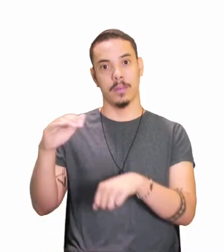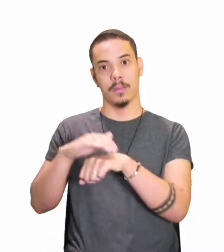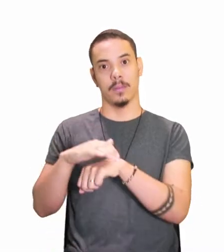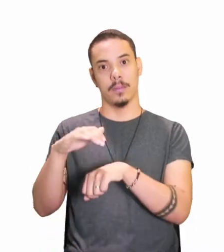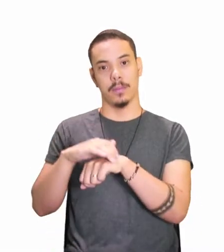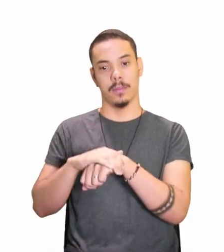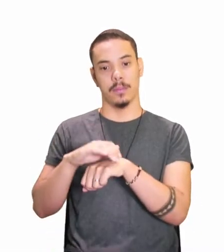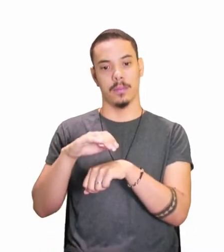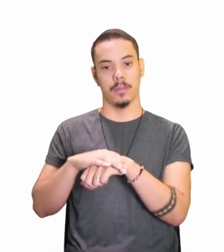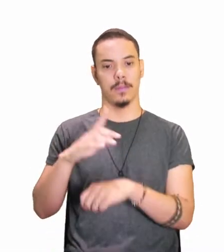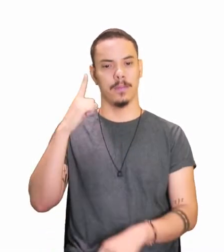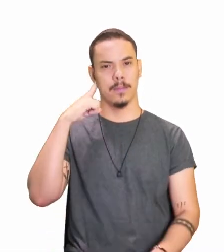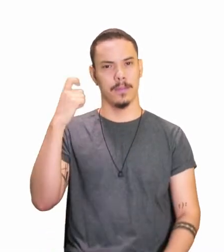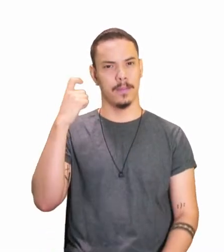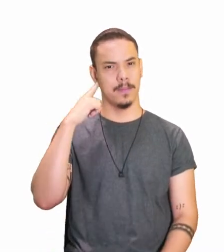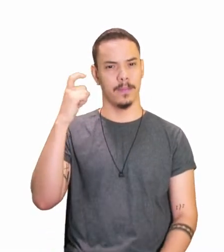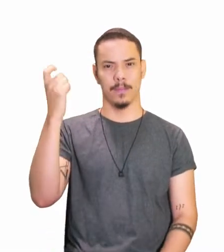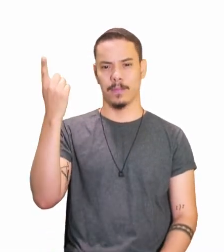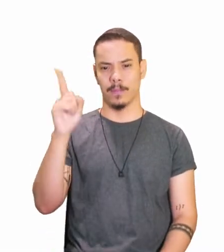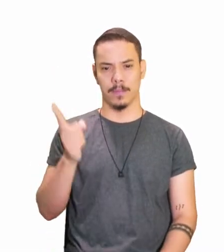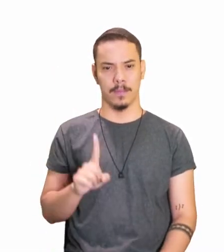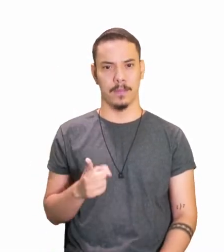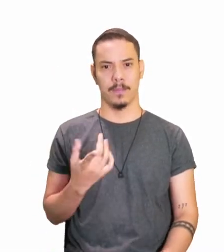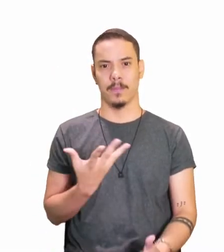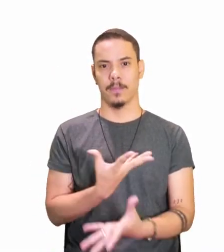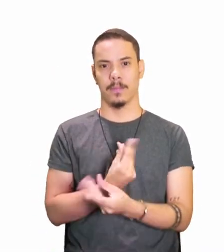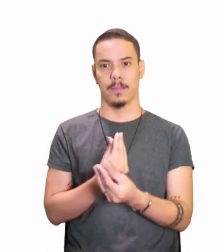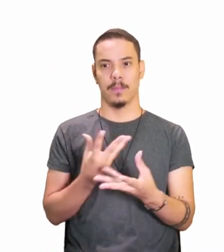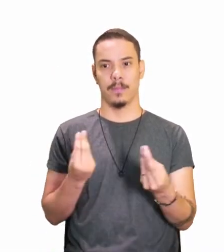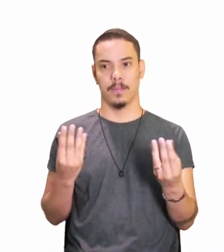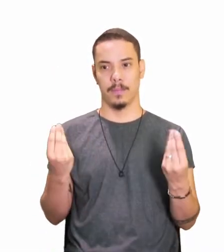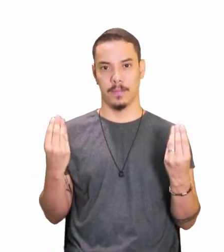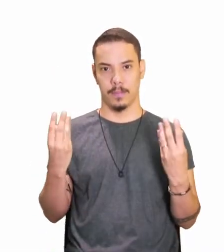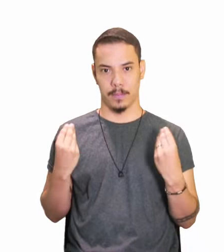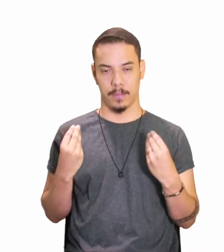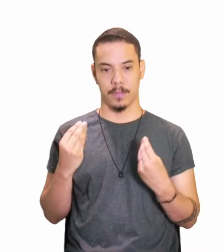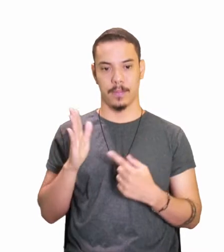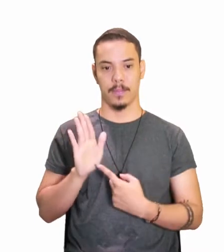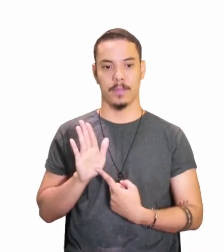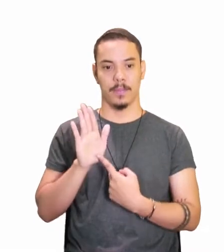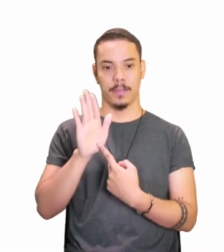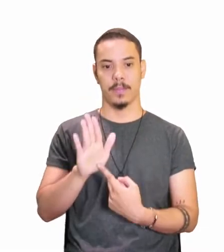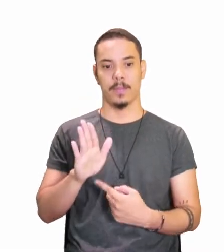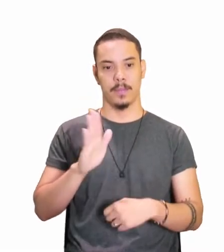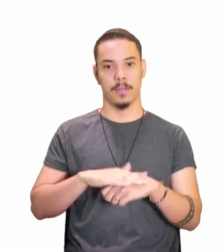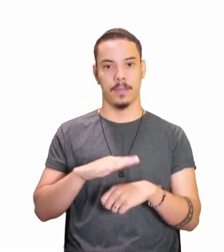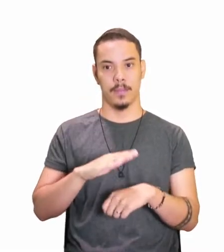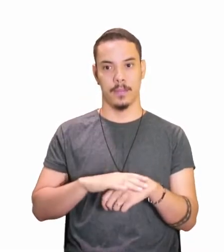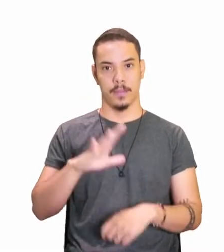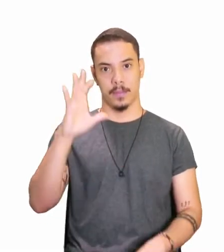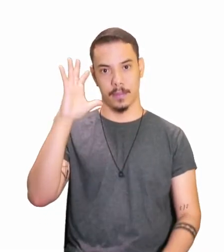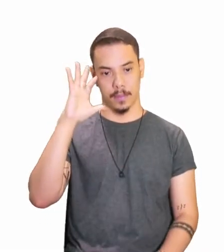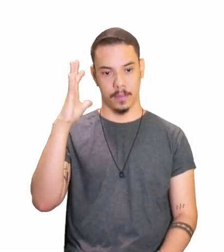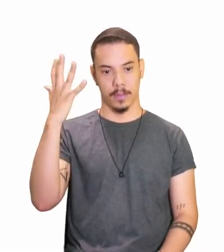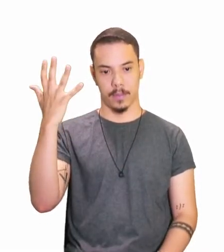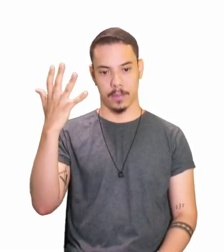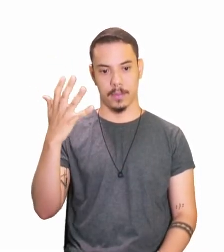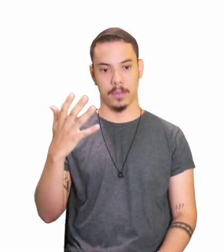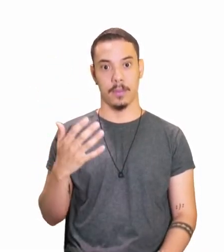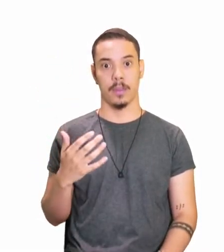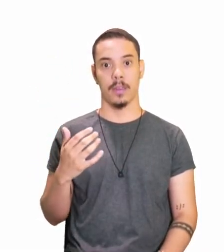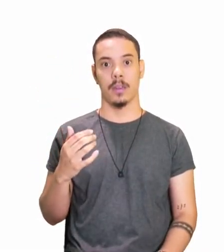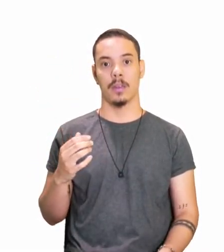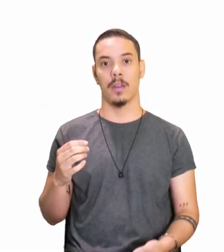noite, trovejou bastante. Aqui, indicando o fenômeno natural. Seu